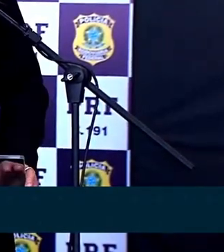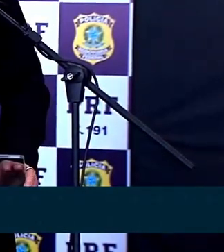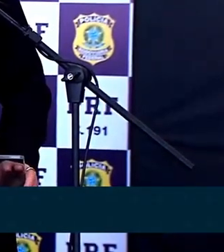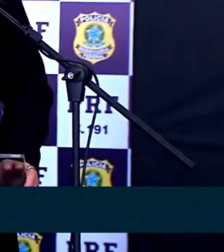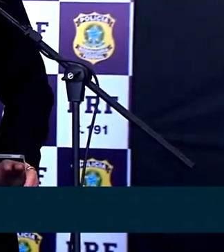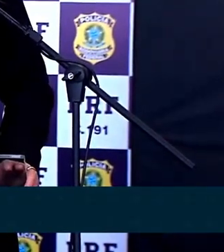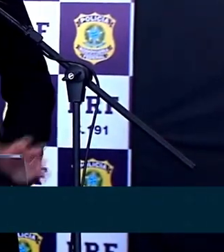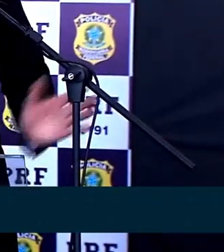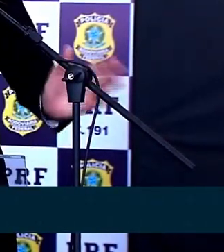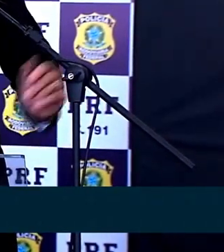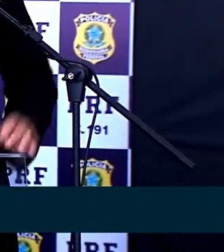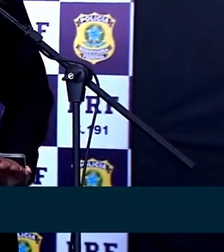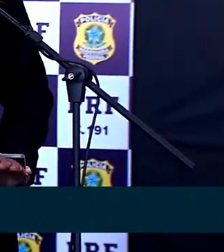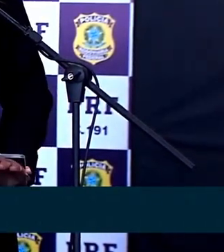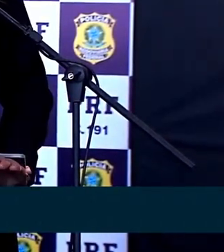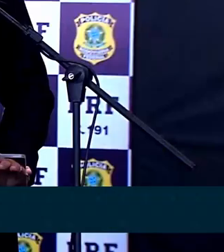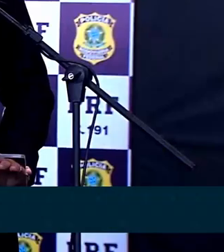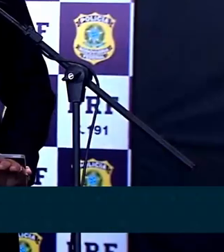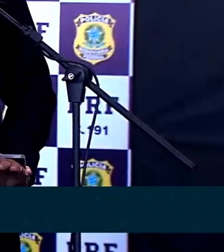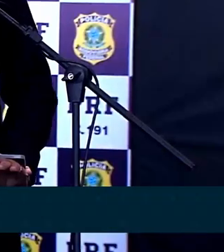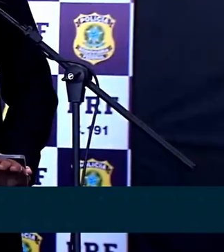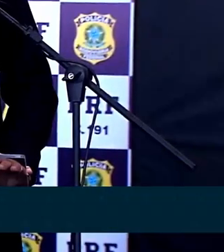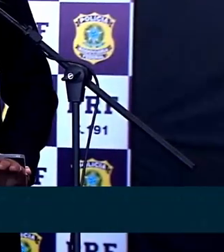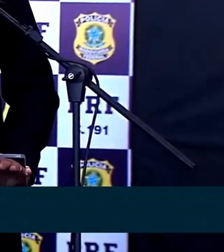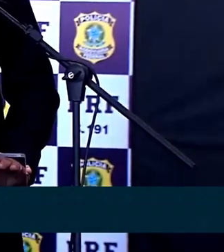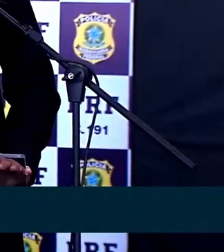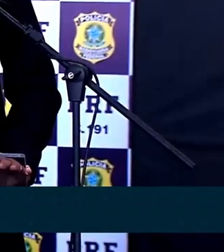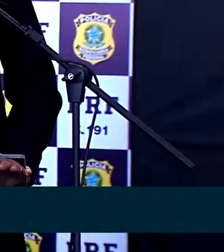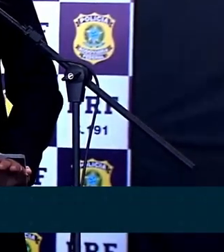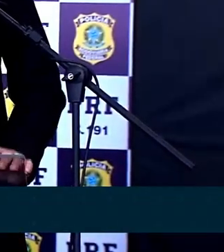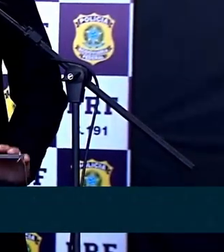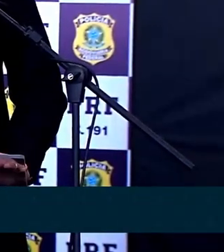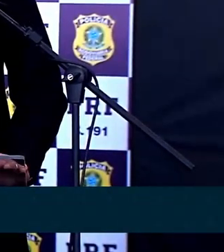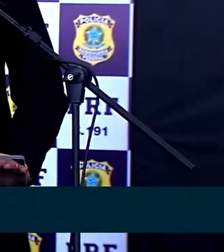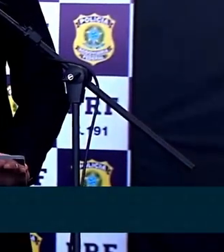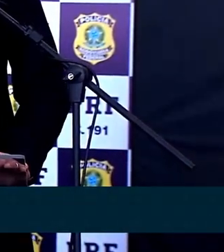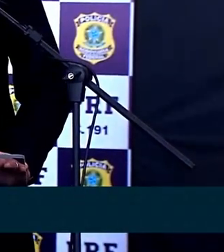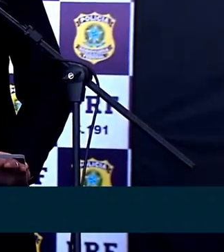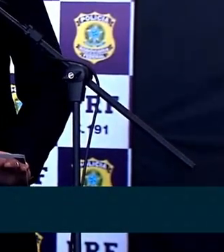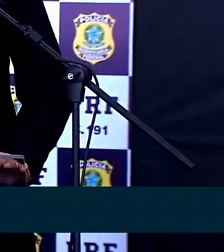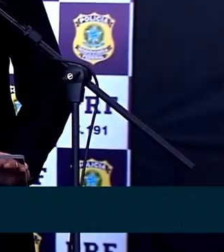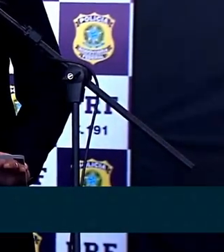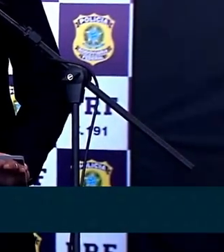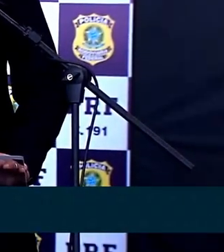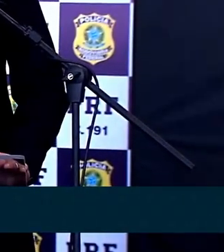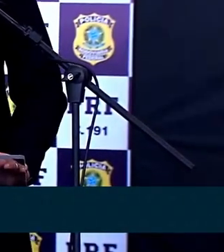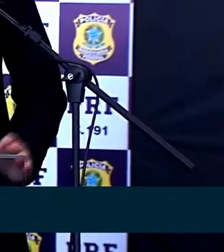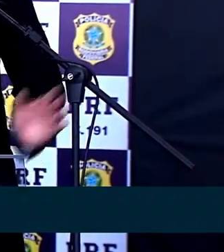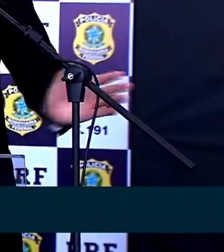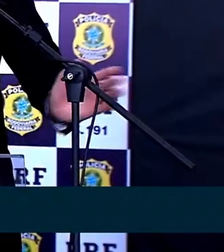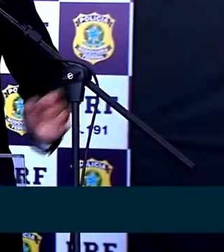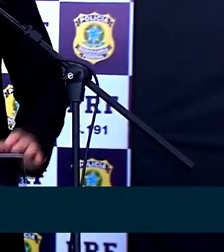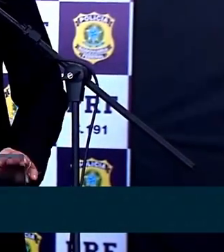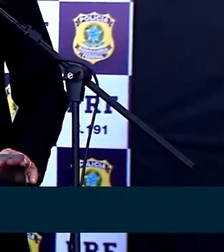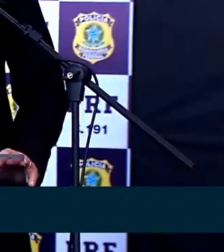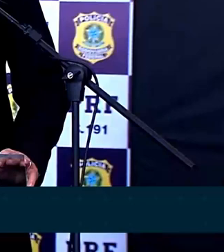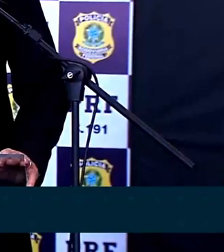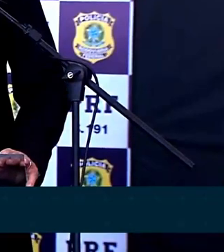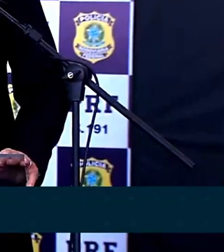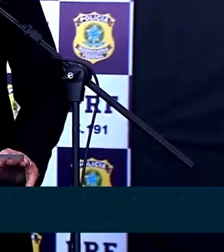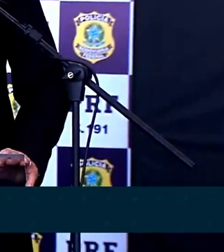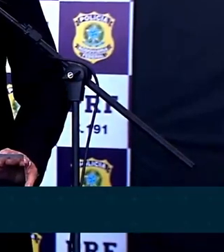formados agora em novembro. Espero poder estar presente lá em Santa Catarina para cumprimentá-los por esse momento. Bem como